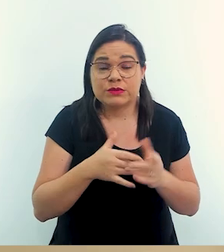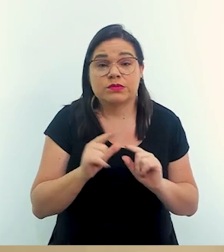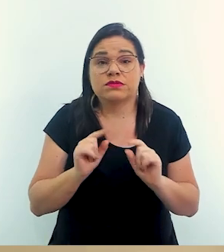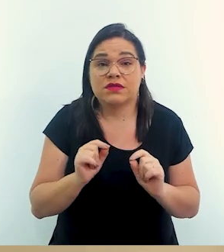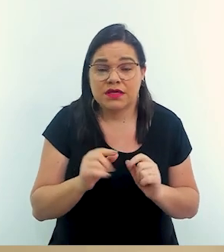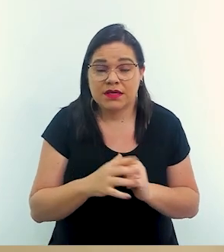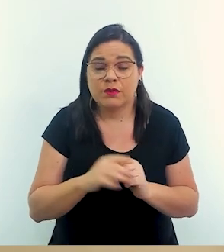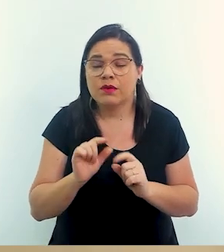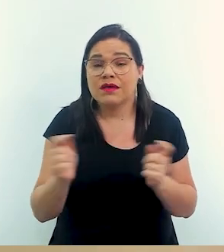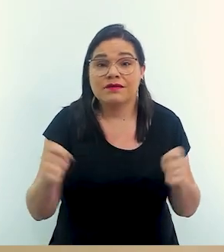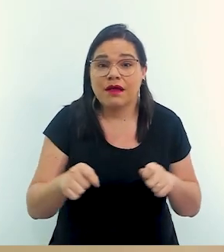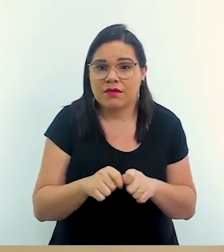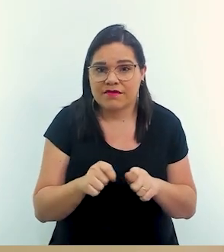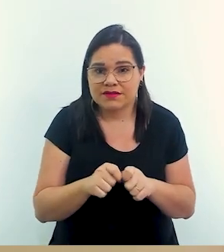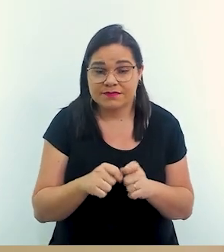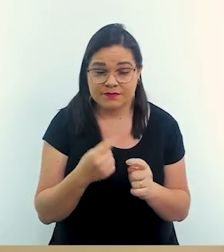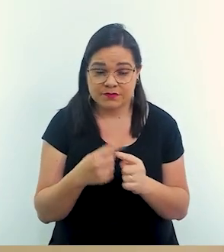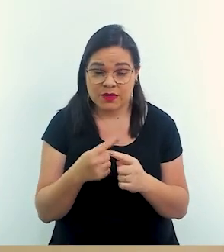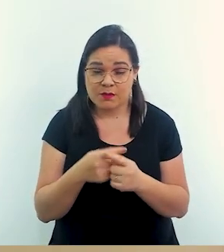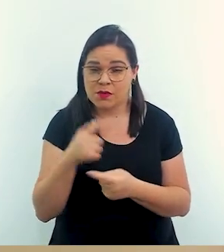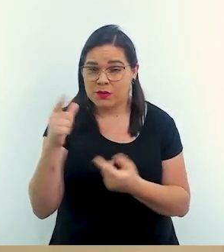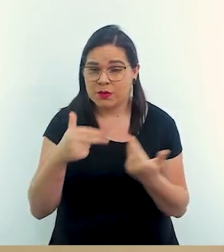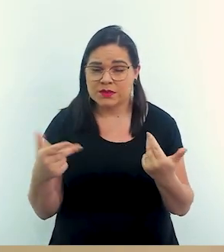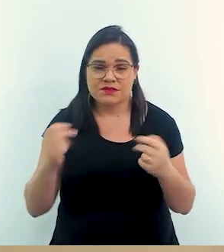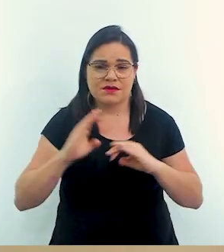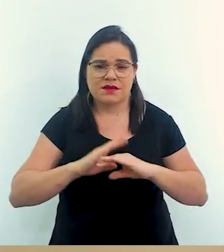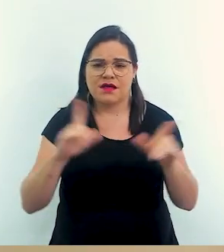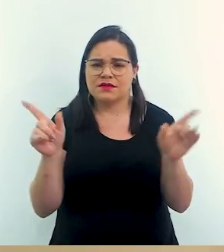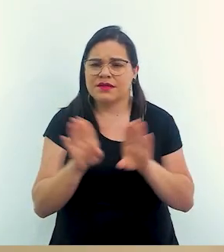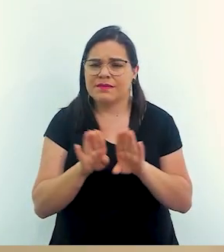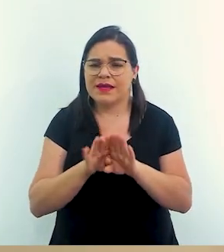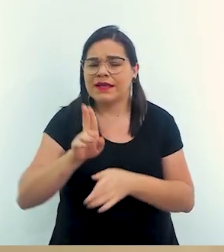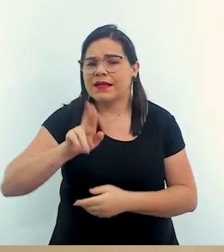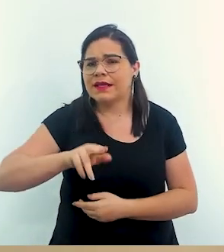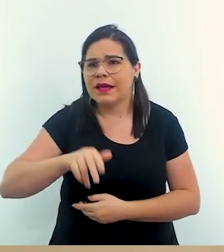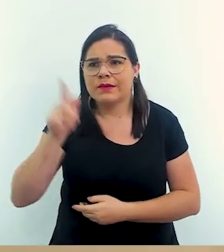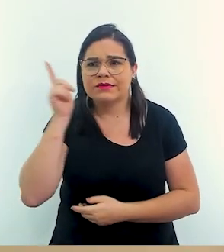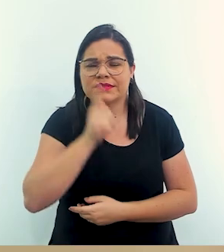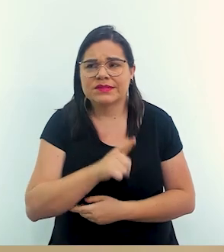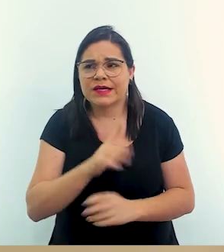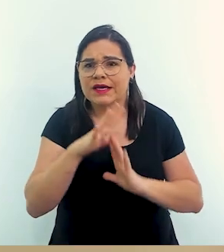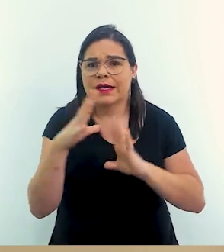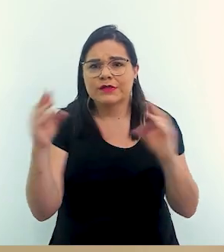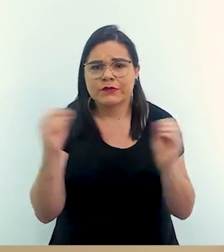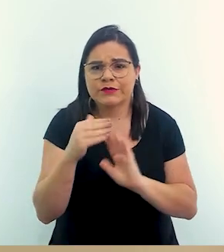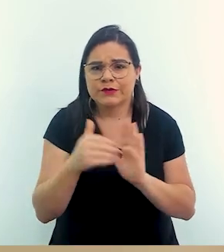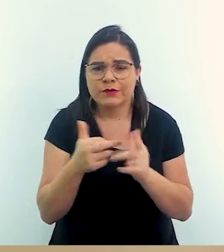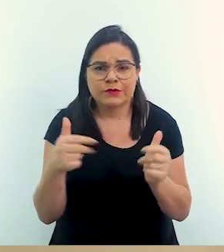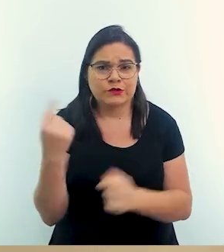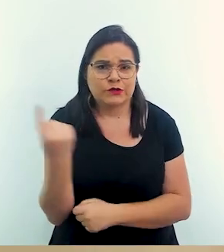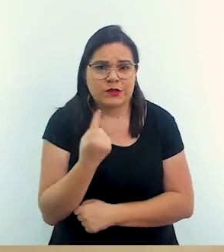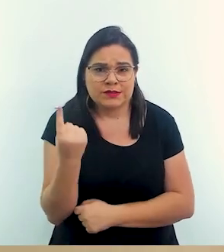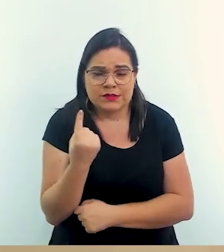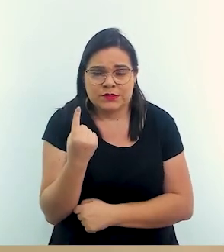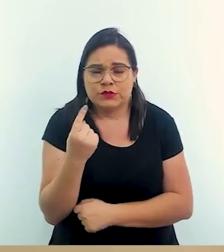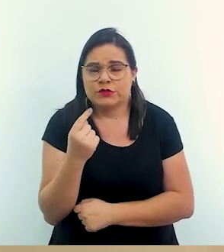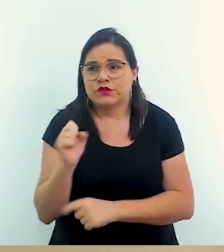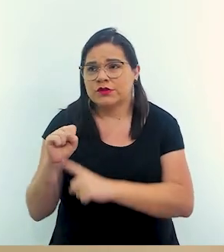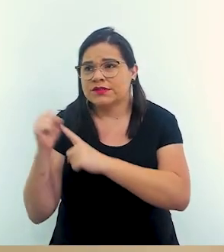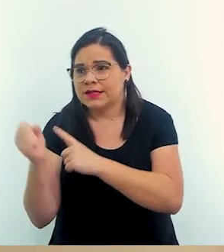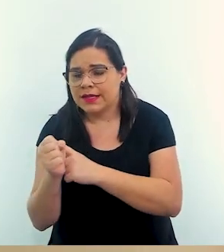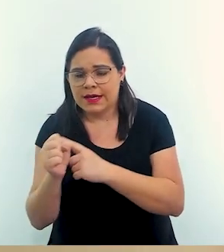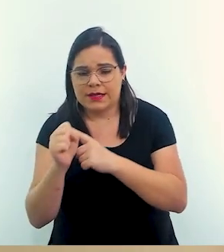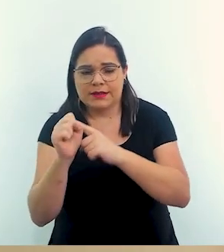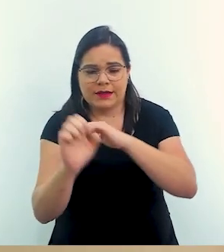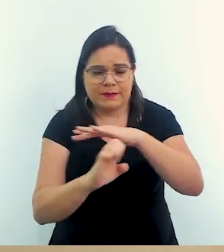disso? Outro aspecto que é muito claro, assim, ninguém vai conseguir resolver isso sozinho, né, nem sociedade, nem